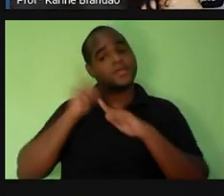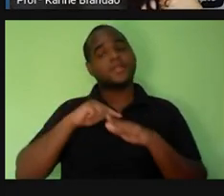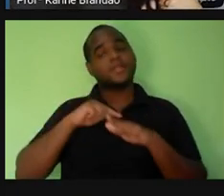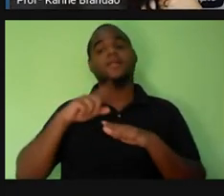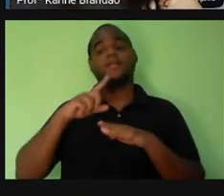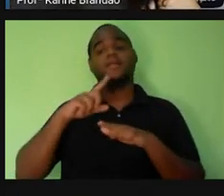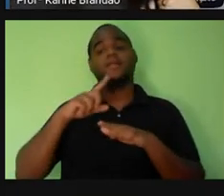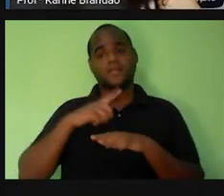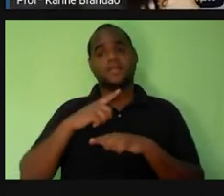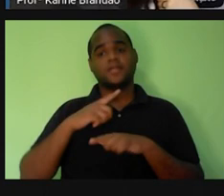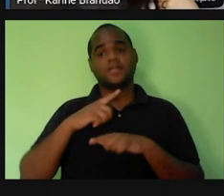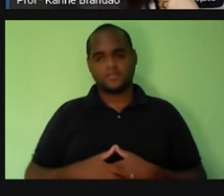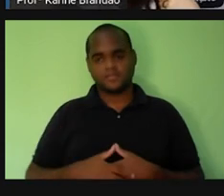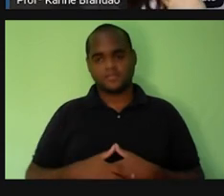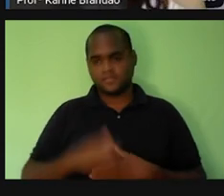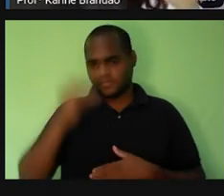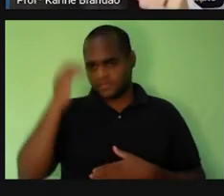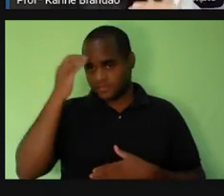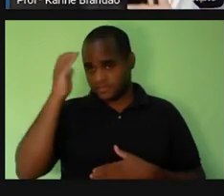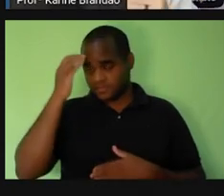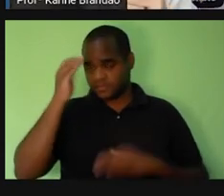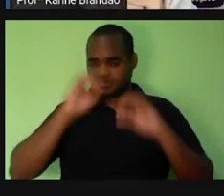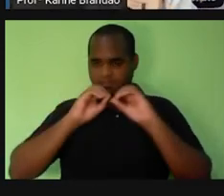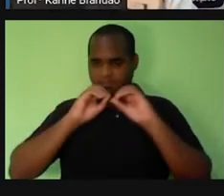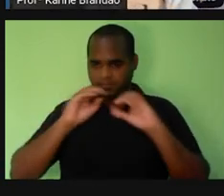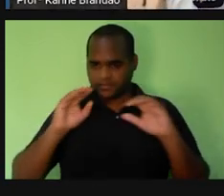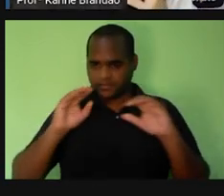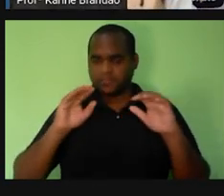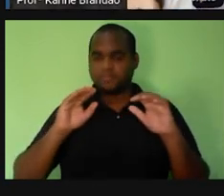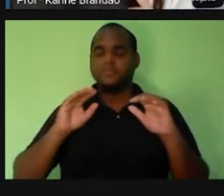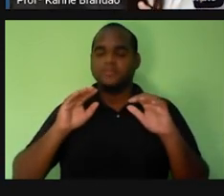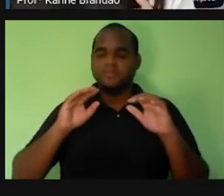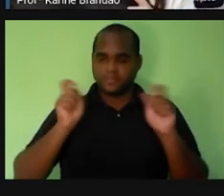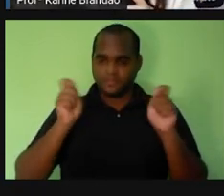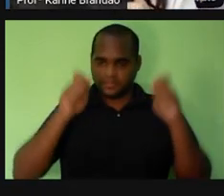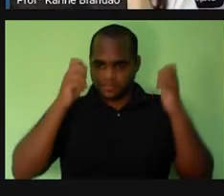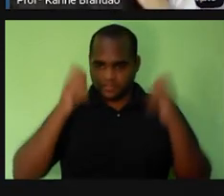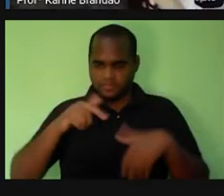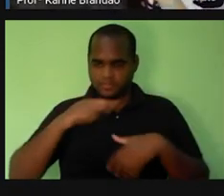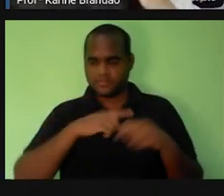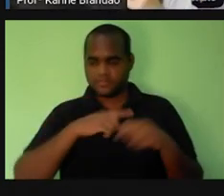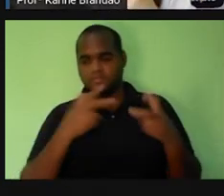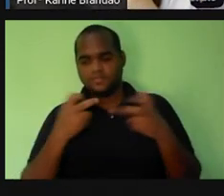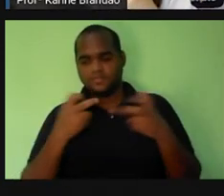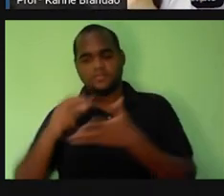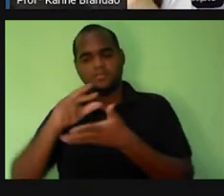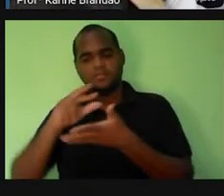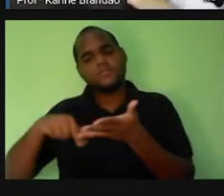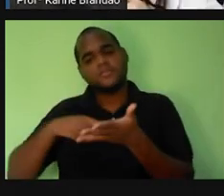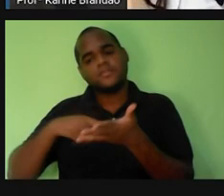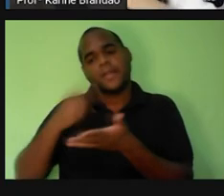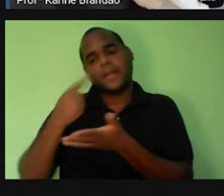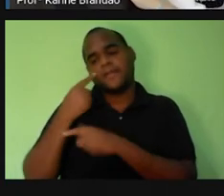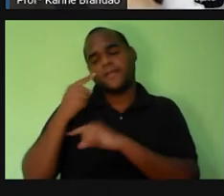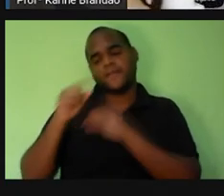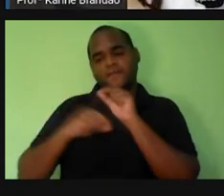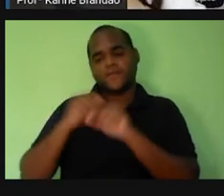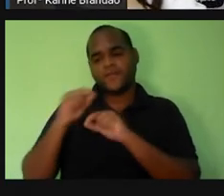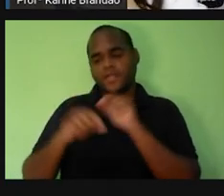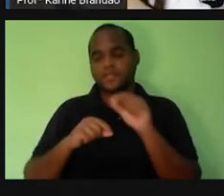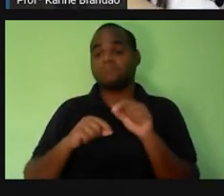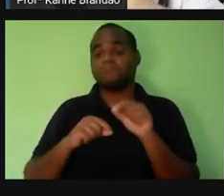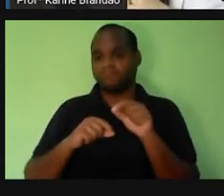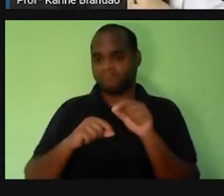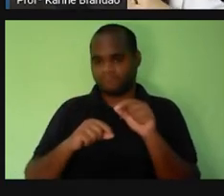organismos. Deu para entender? Percebem então que existe como se fosse uma escadinha, né? Esses níveis de